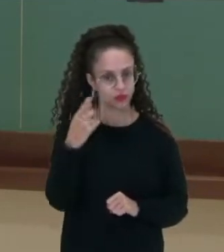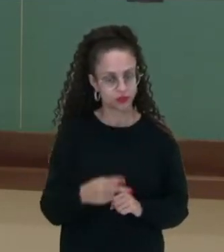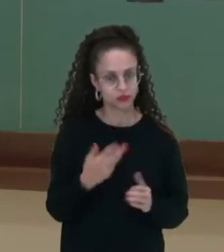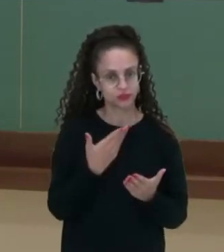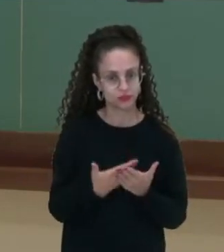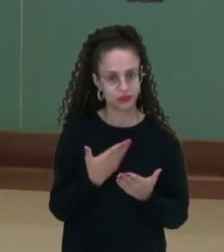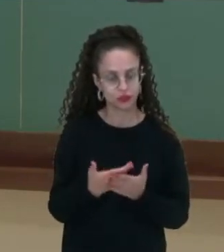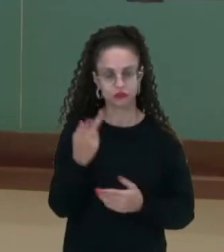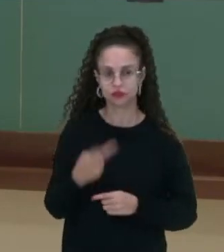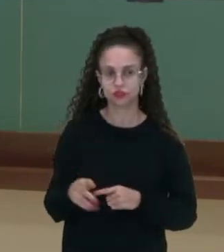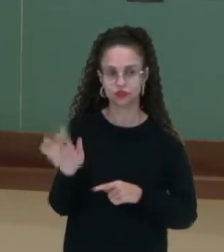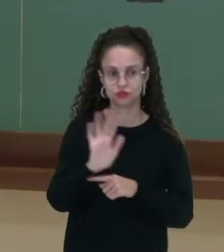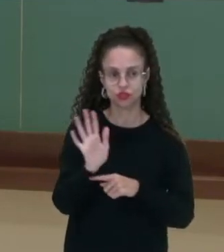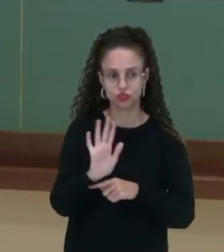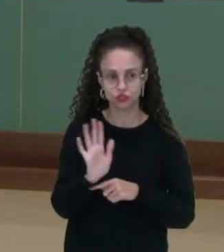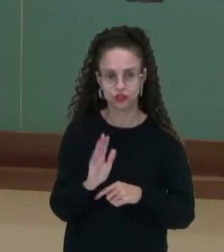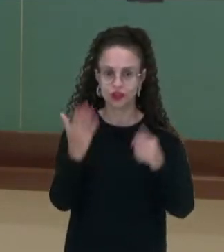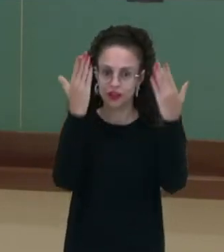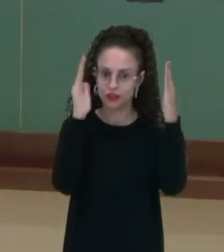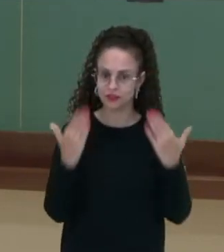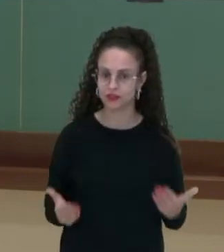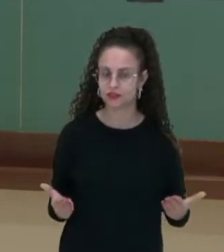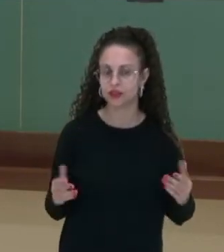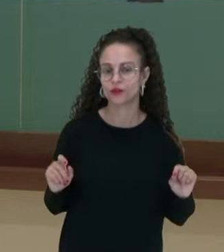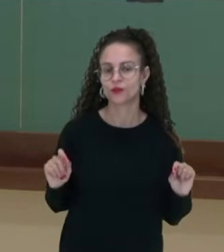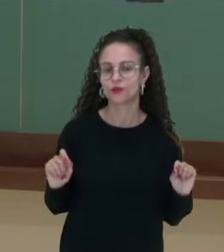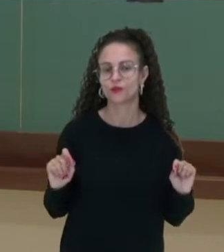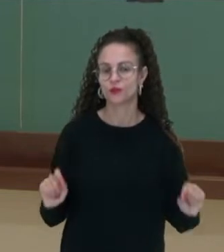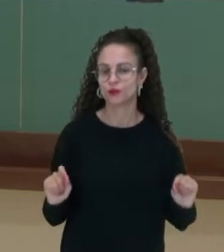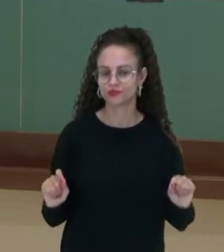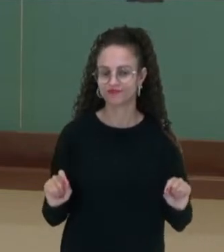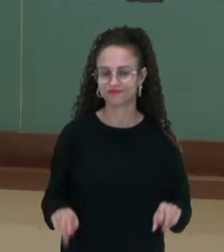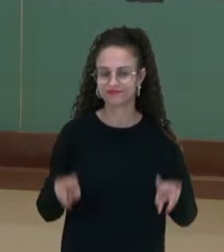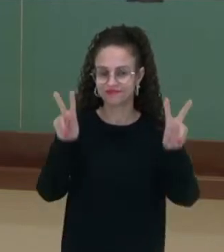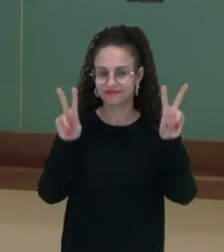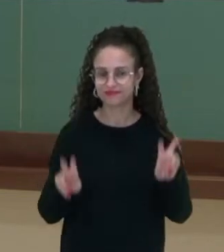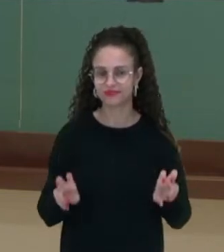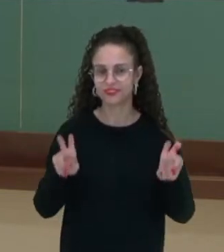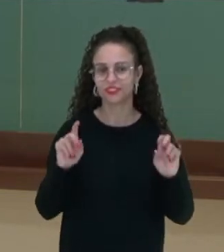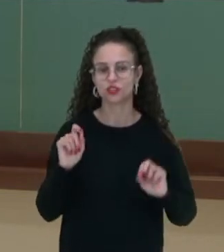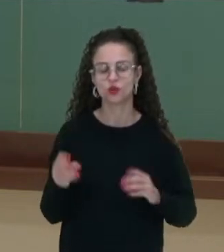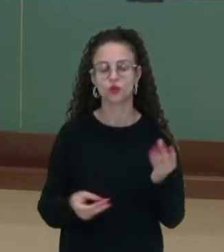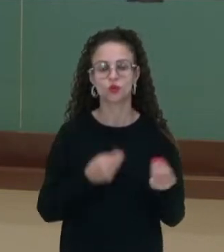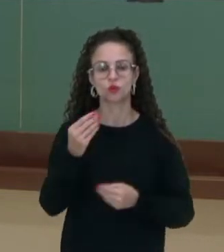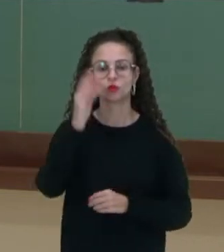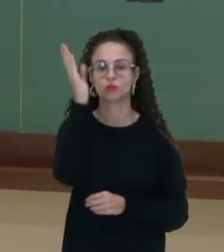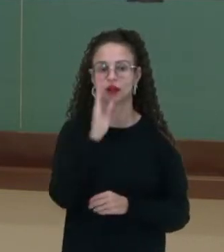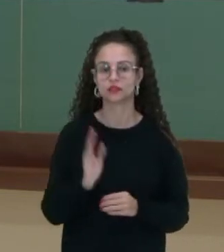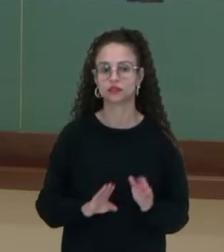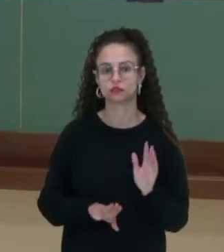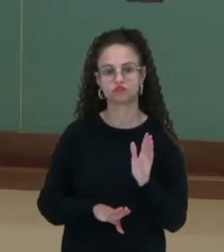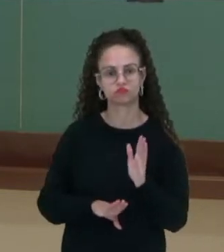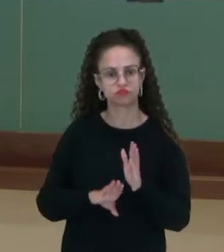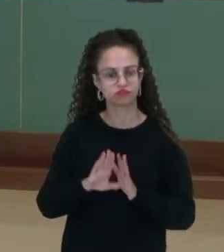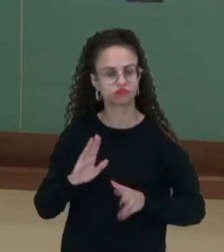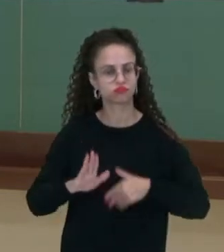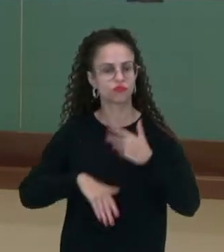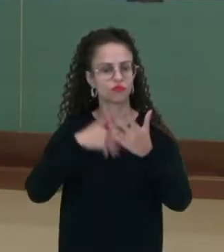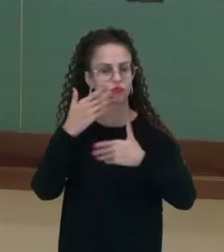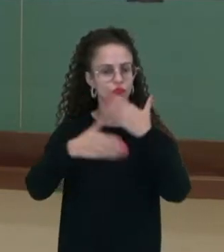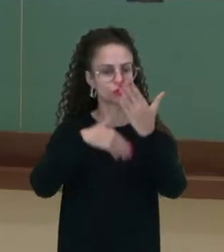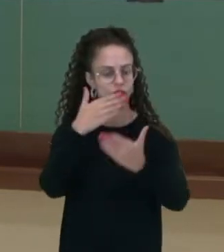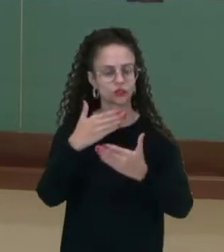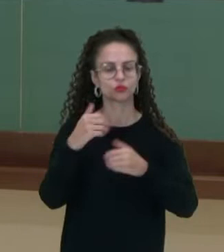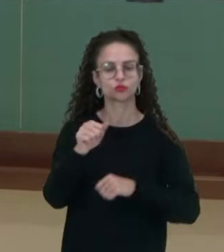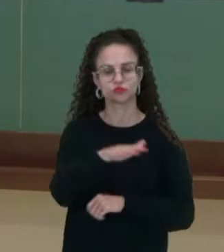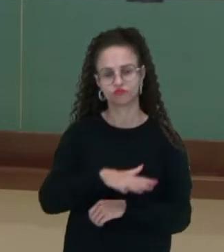é nesse vídeo, para poder analisar então a questão de como o Brasil vem evoluindo aí no